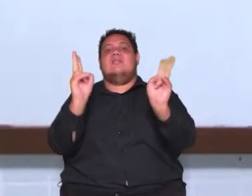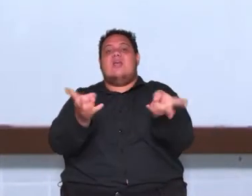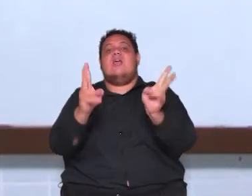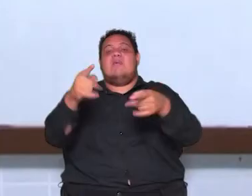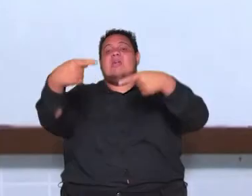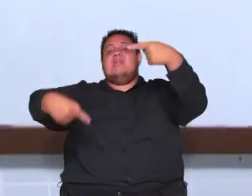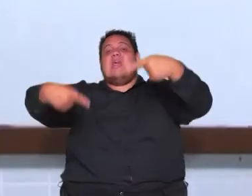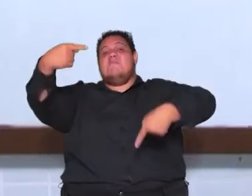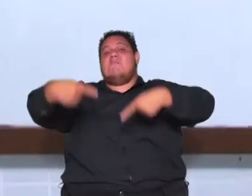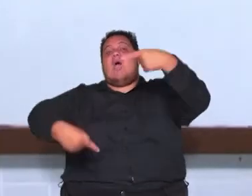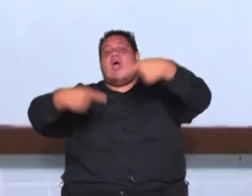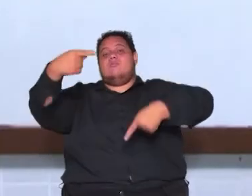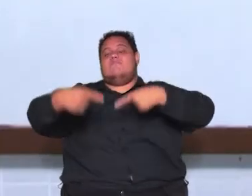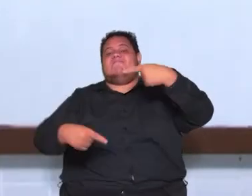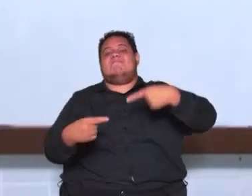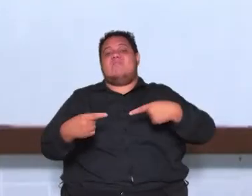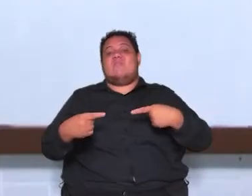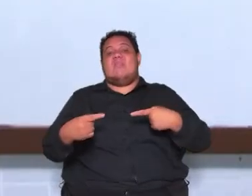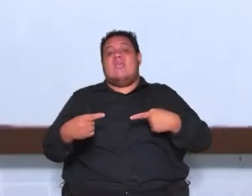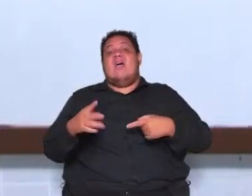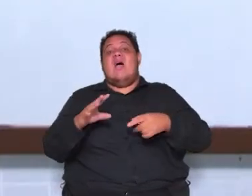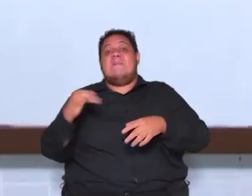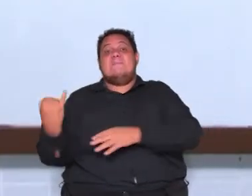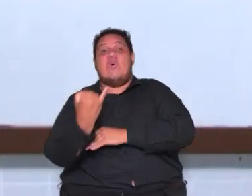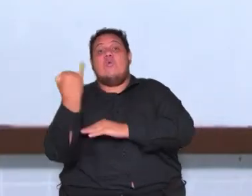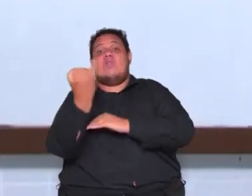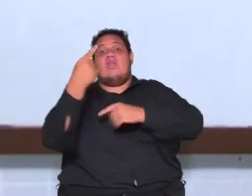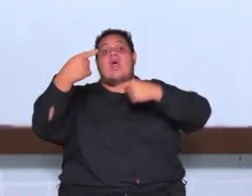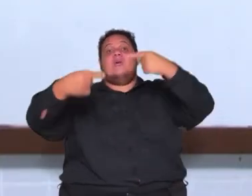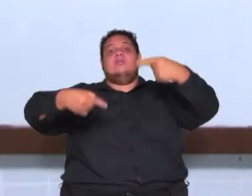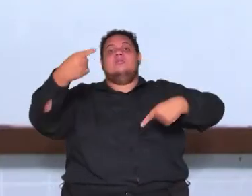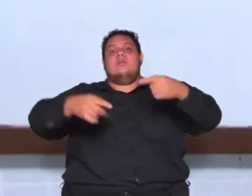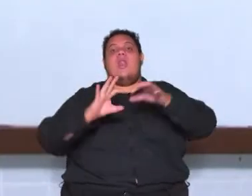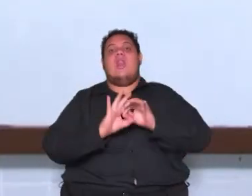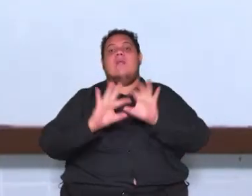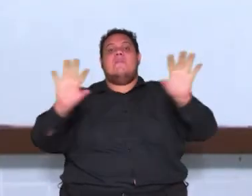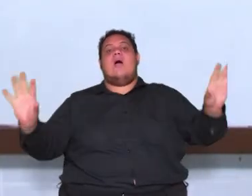debate o caminho sempre será a liberdade de expressão